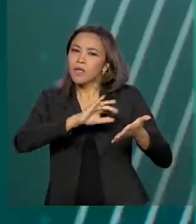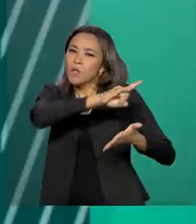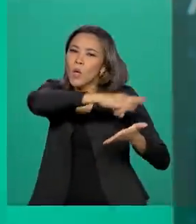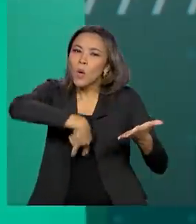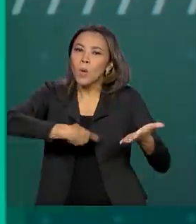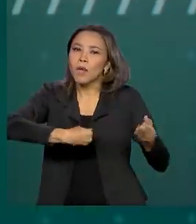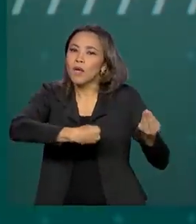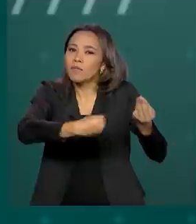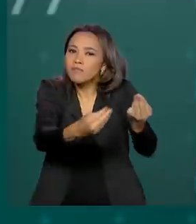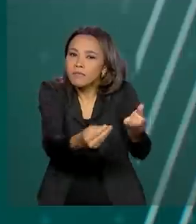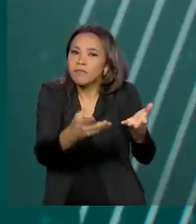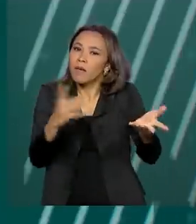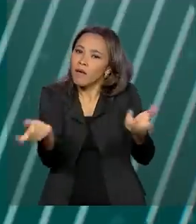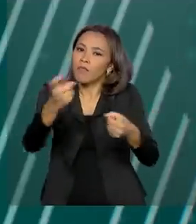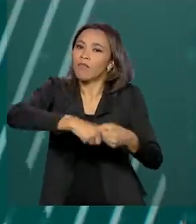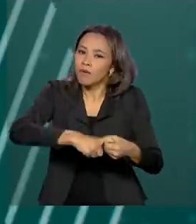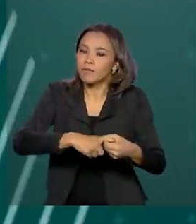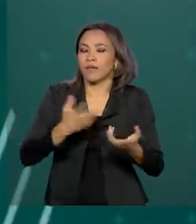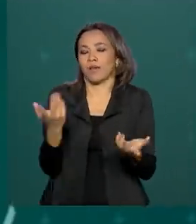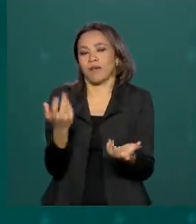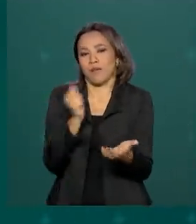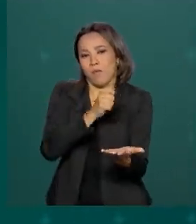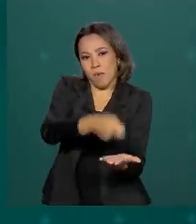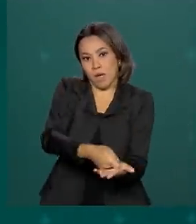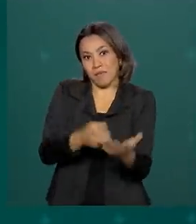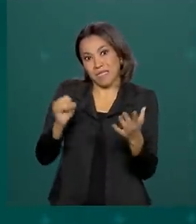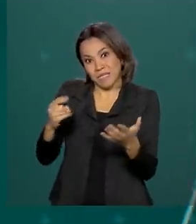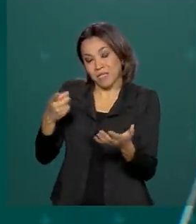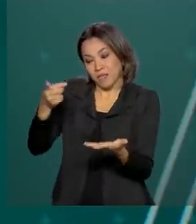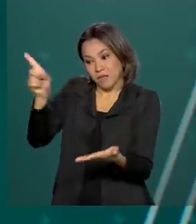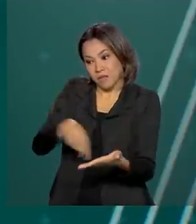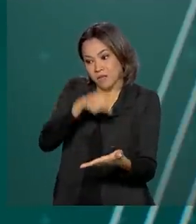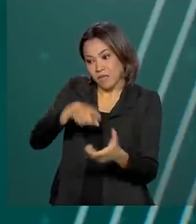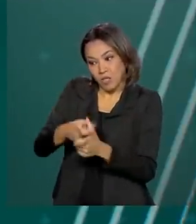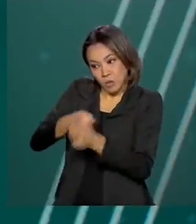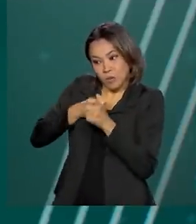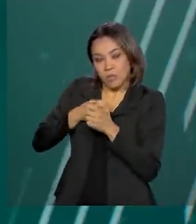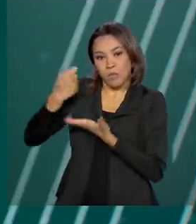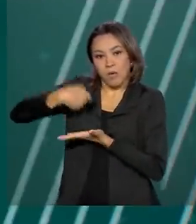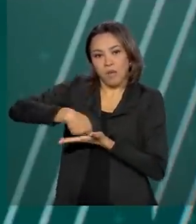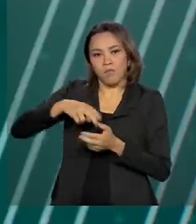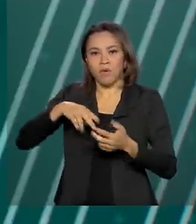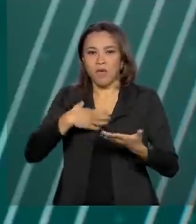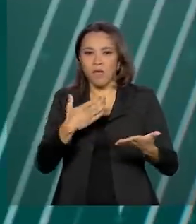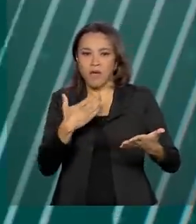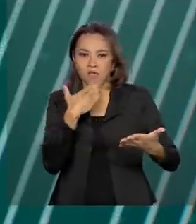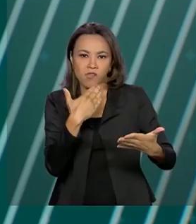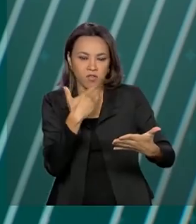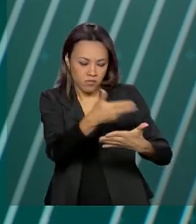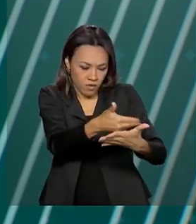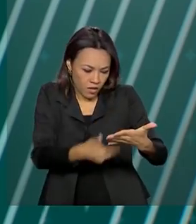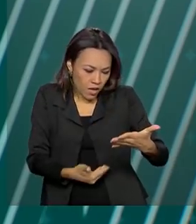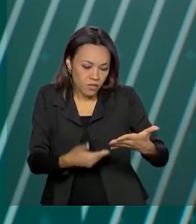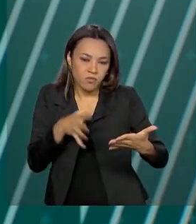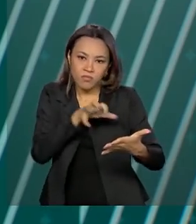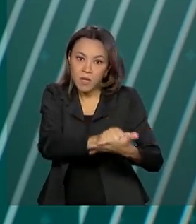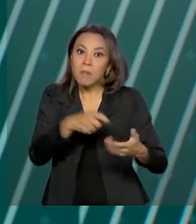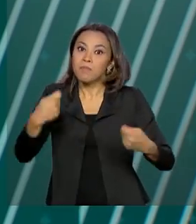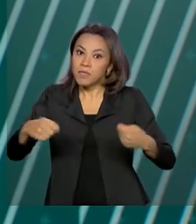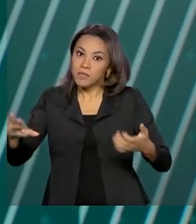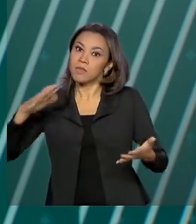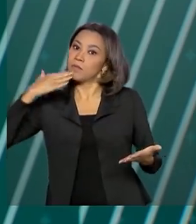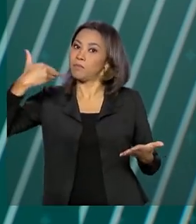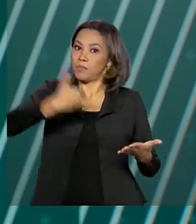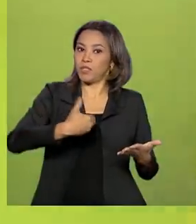para a retomada dos pagamentos. Caso a suspensão tenha ocorrido por um erro no cadastro, o trabalhador deve solicitar o desbloqueio do